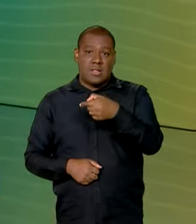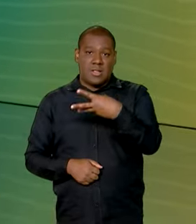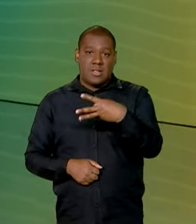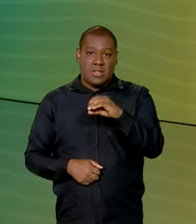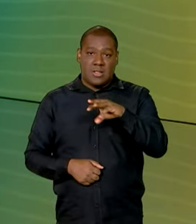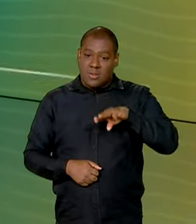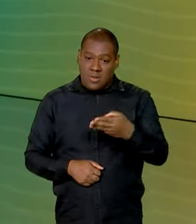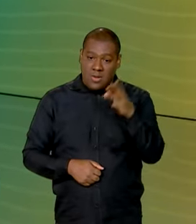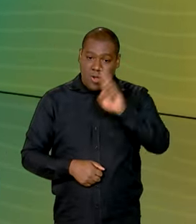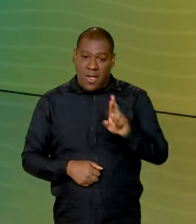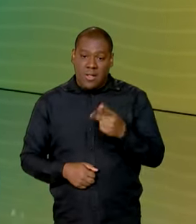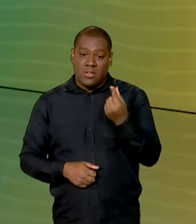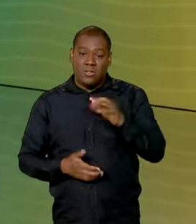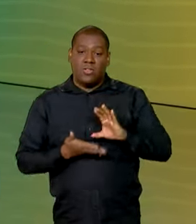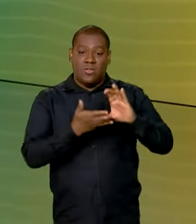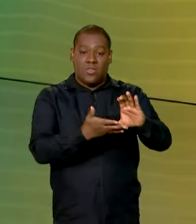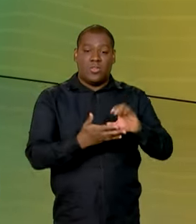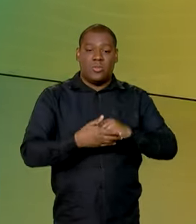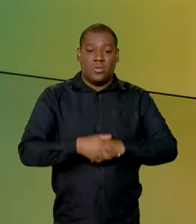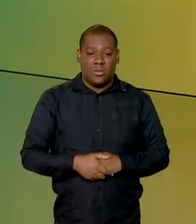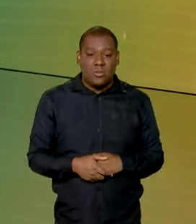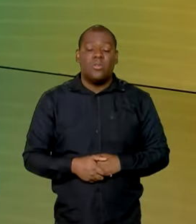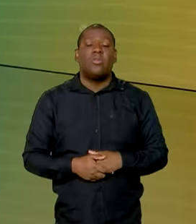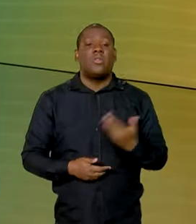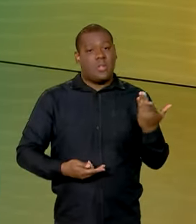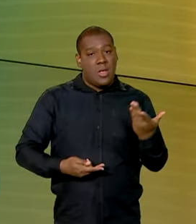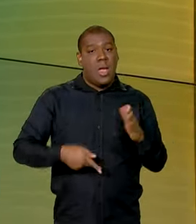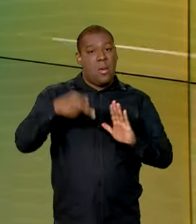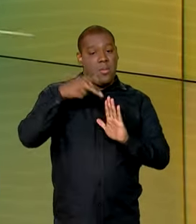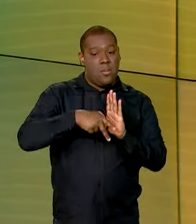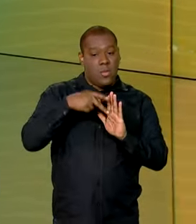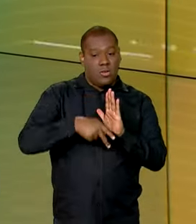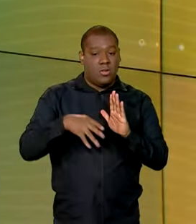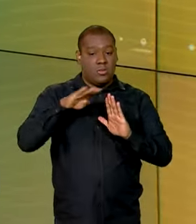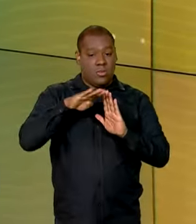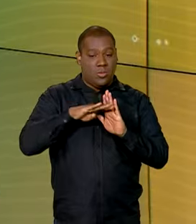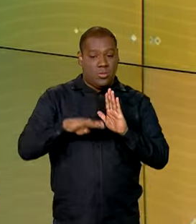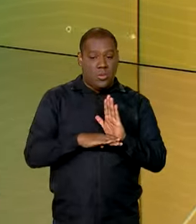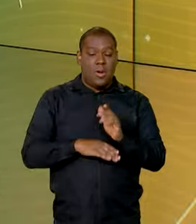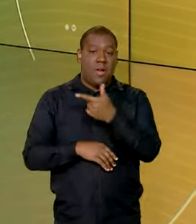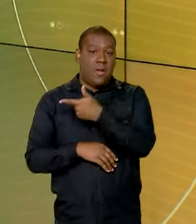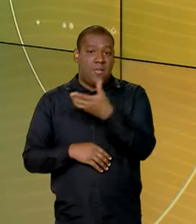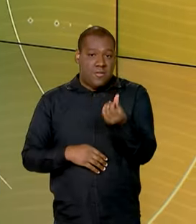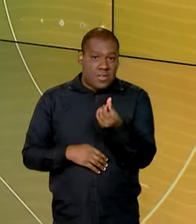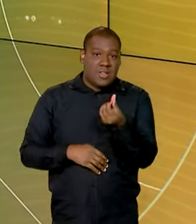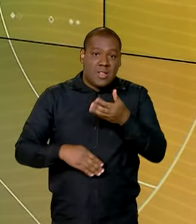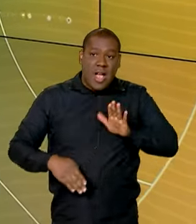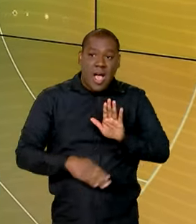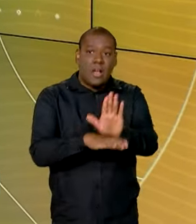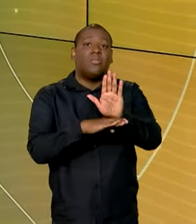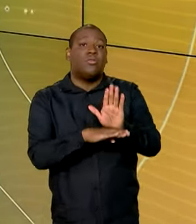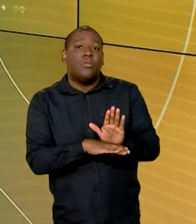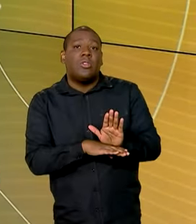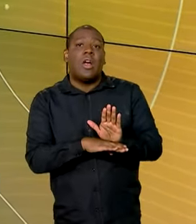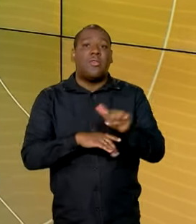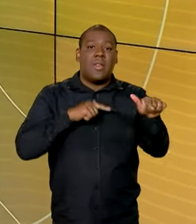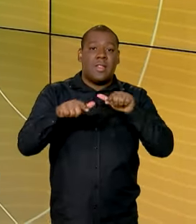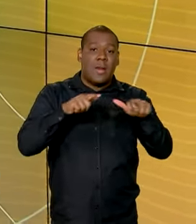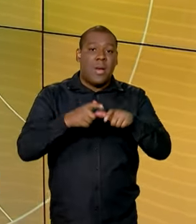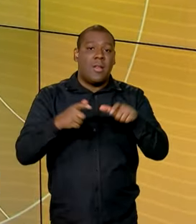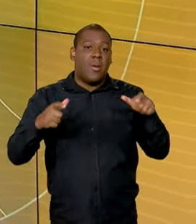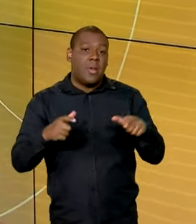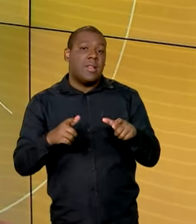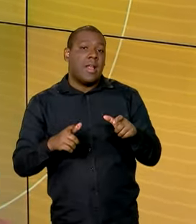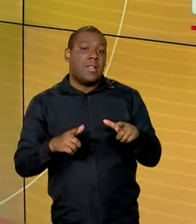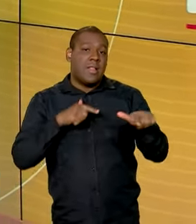O recurso vai ser usado em 26 projetos que devem gerar 1.028 postos de trabalho e que podem